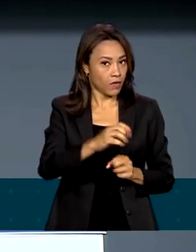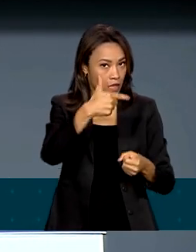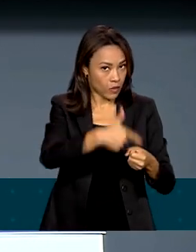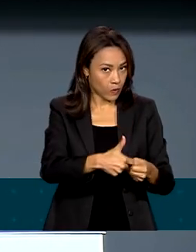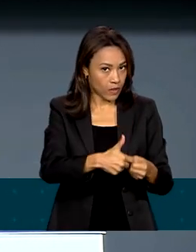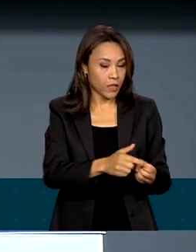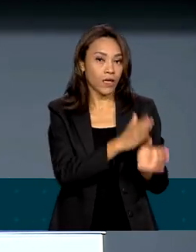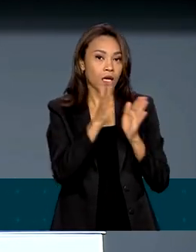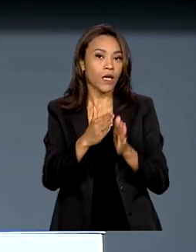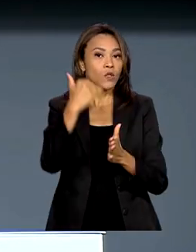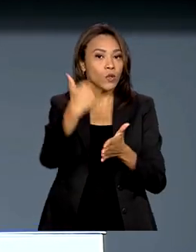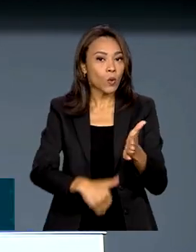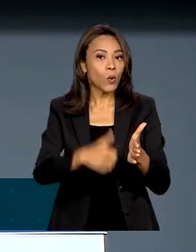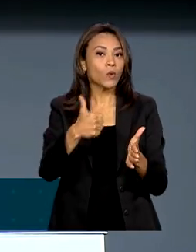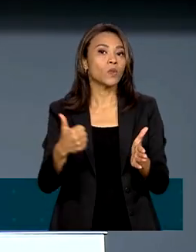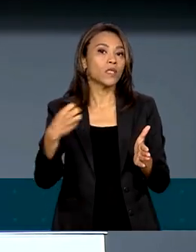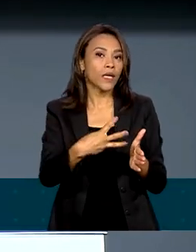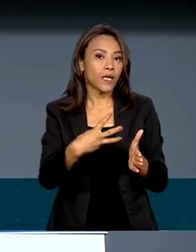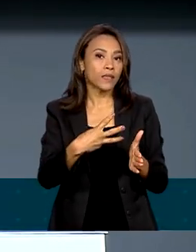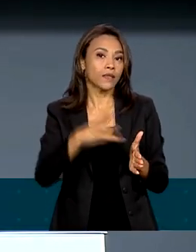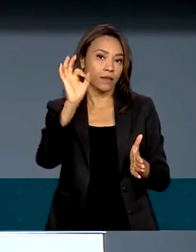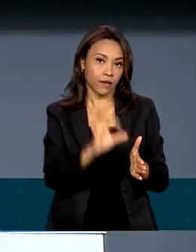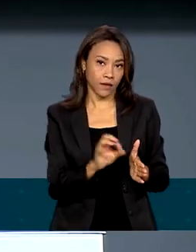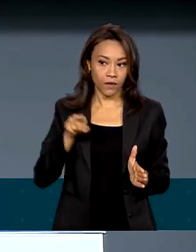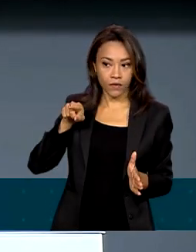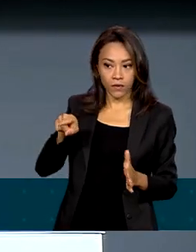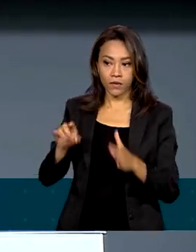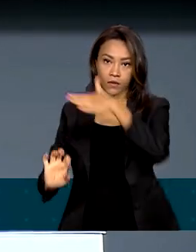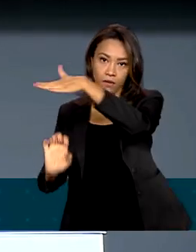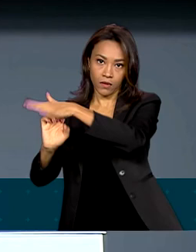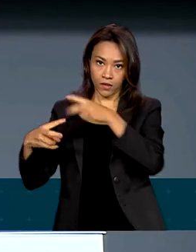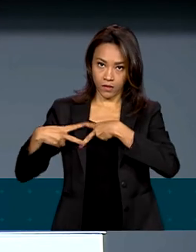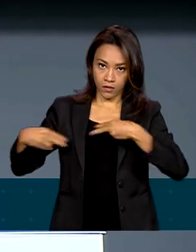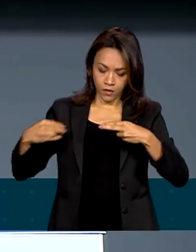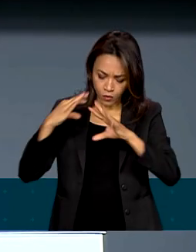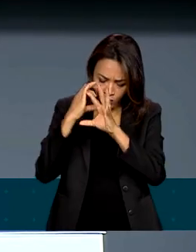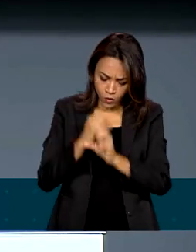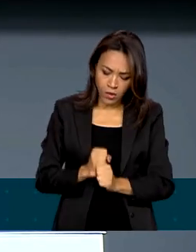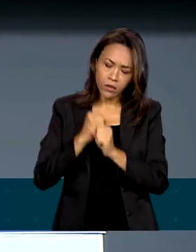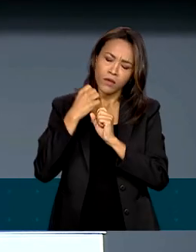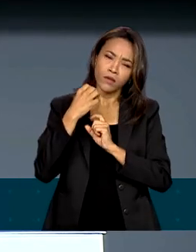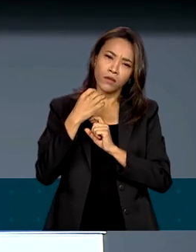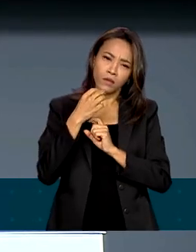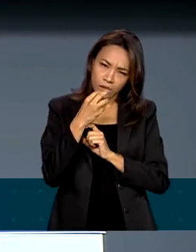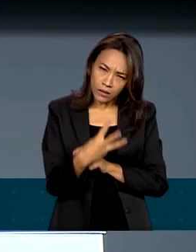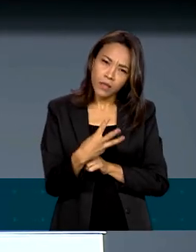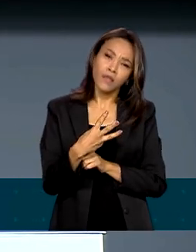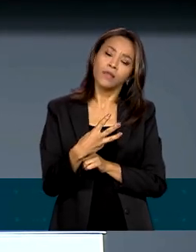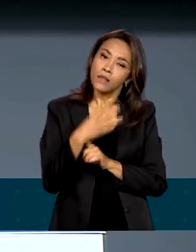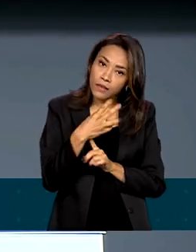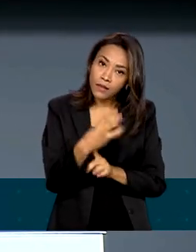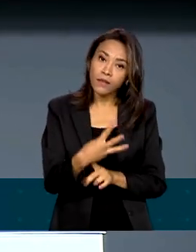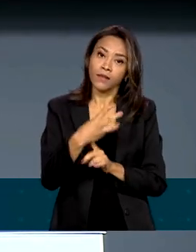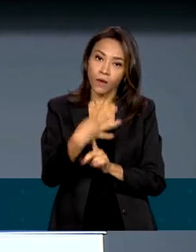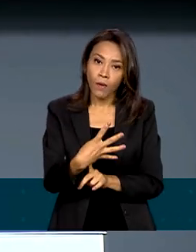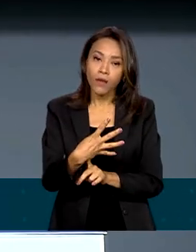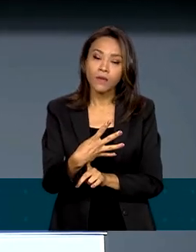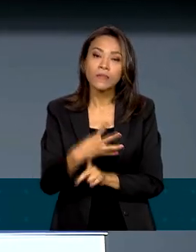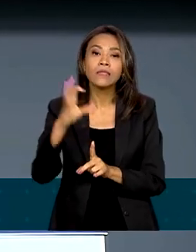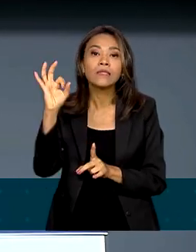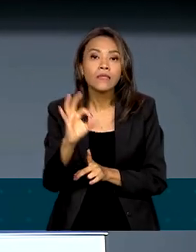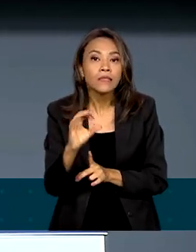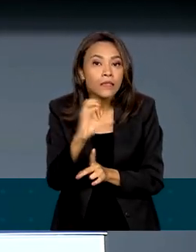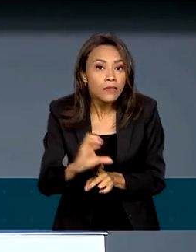desconto de R$ da Petrobras dá um saldo líquido de R$,34, ok? E a